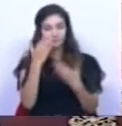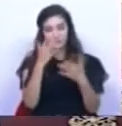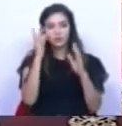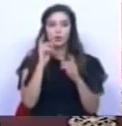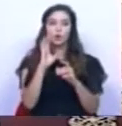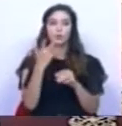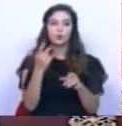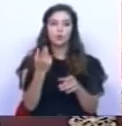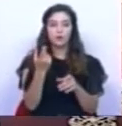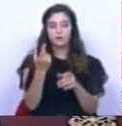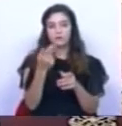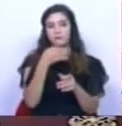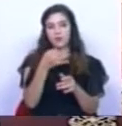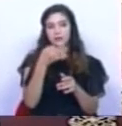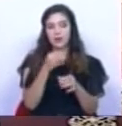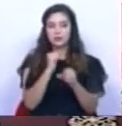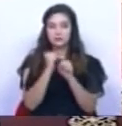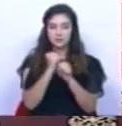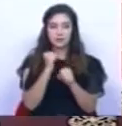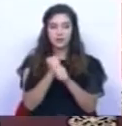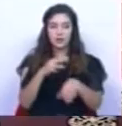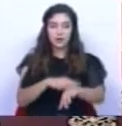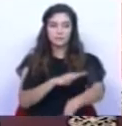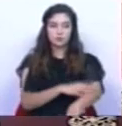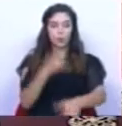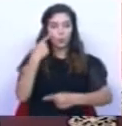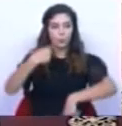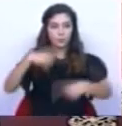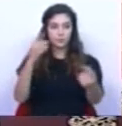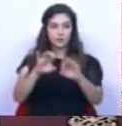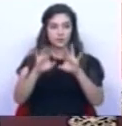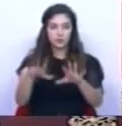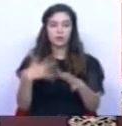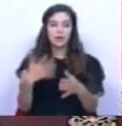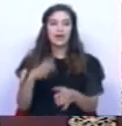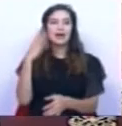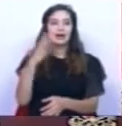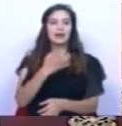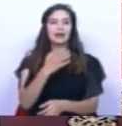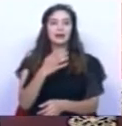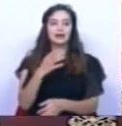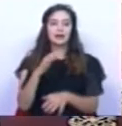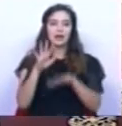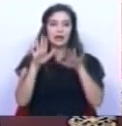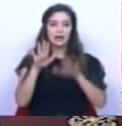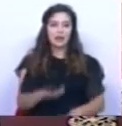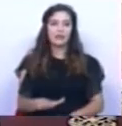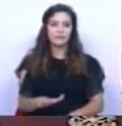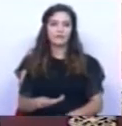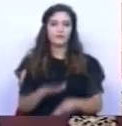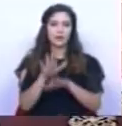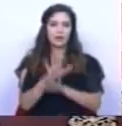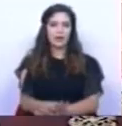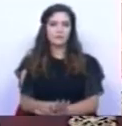se falar de aumentar os salários dos trabalhadores do CEF e da administração pública em geral, como hoje exigem na greve convocada pela Frente Comum, vai